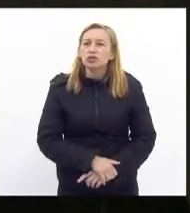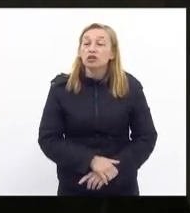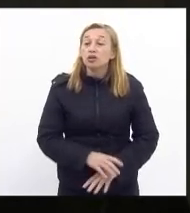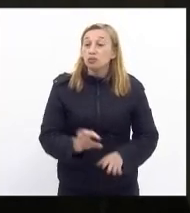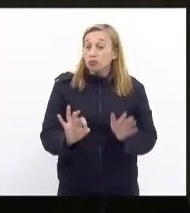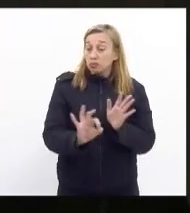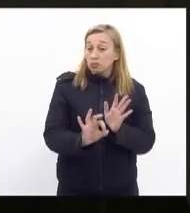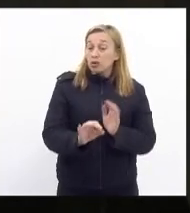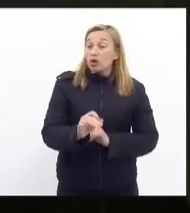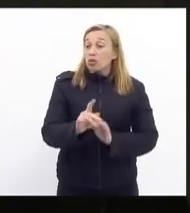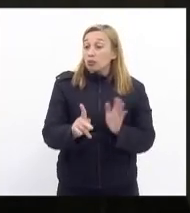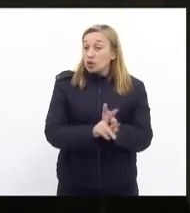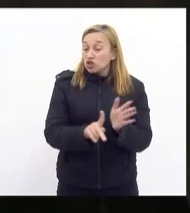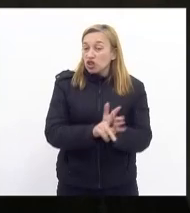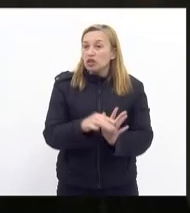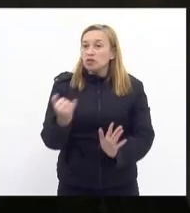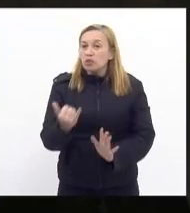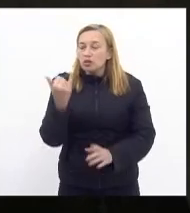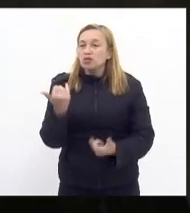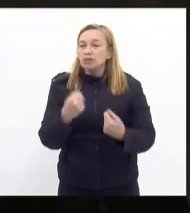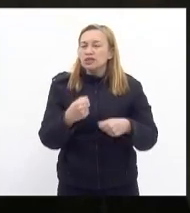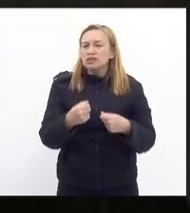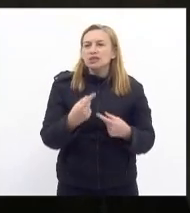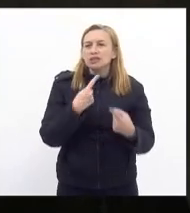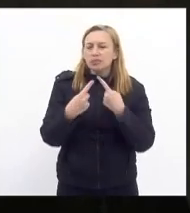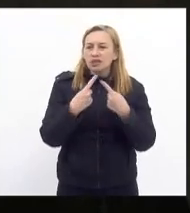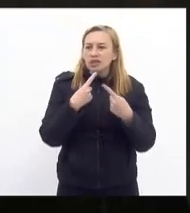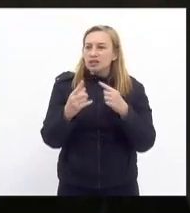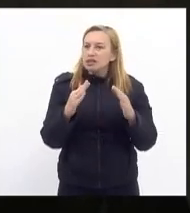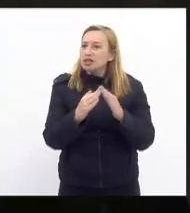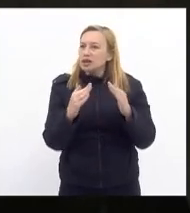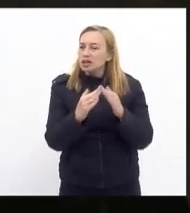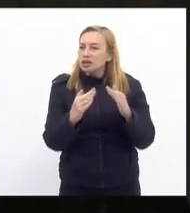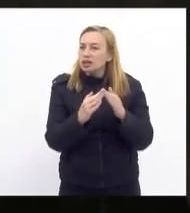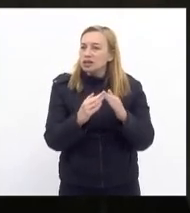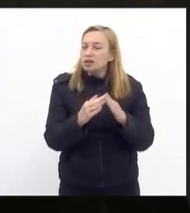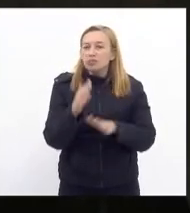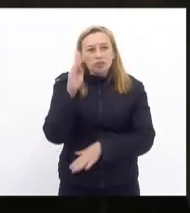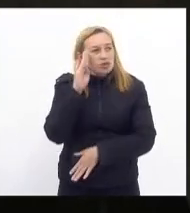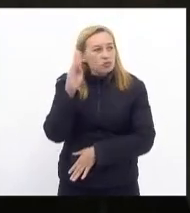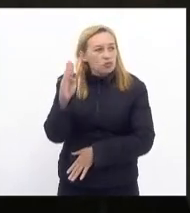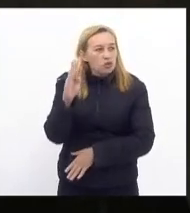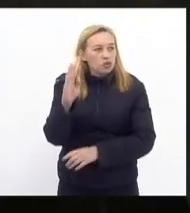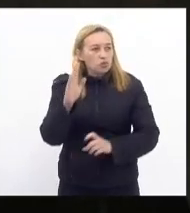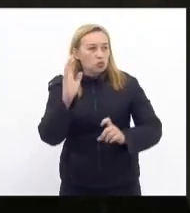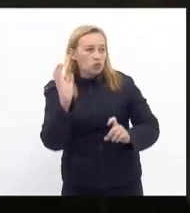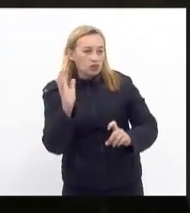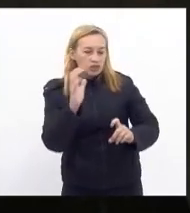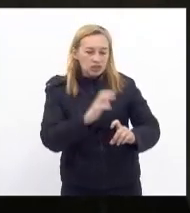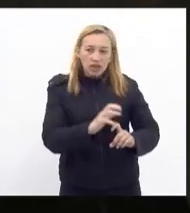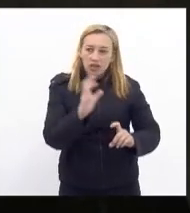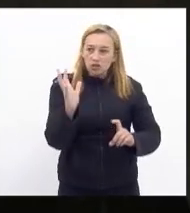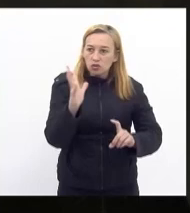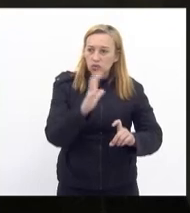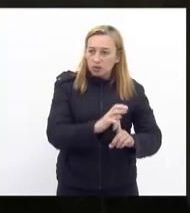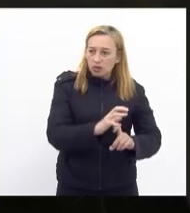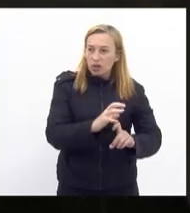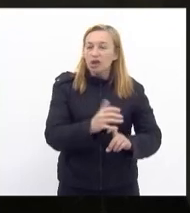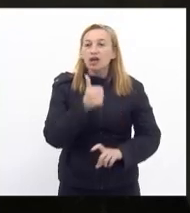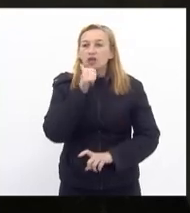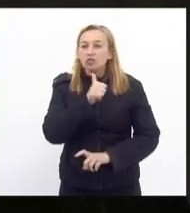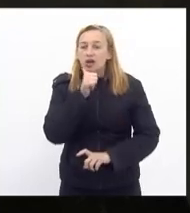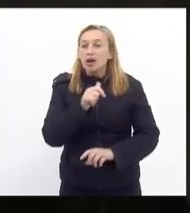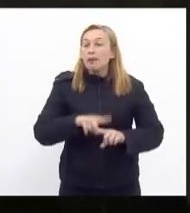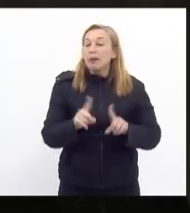muito importante que a gente tem que debater aqui nessa casa principalmente do assédio as mulheres mas